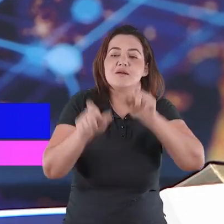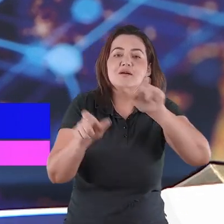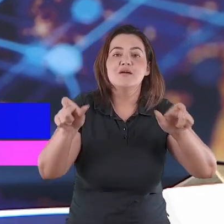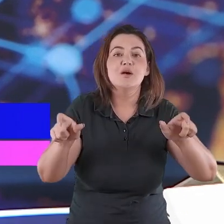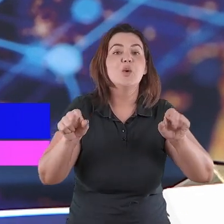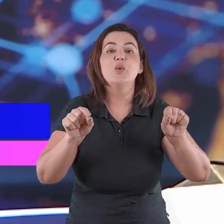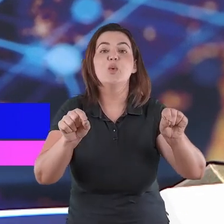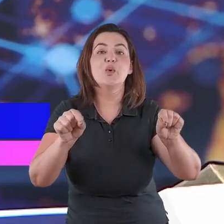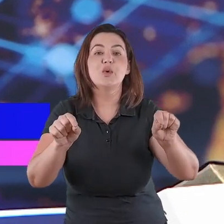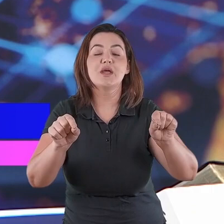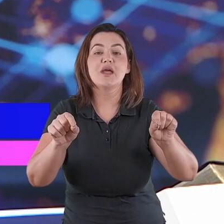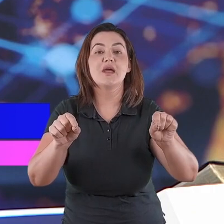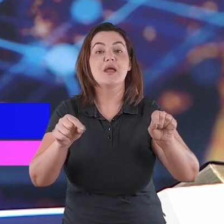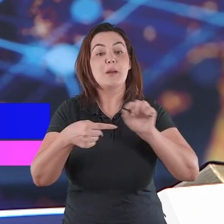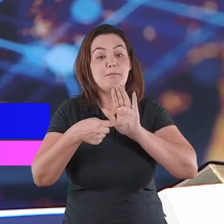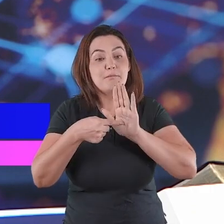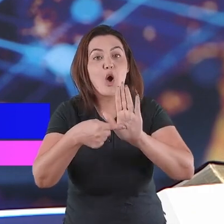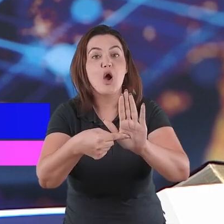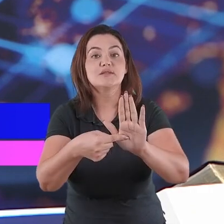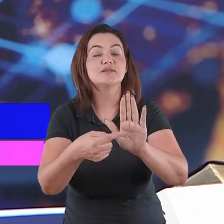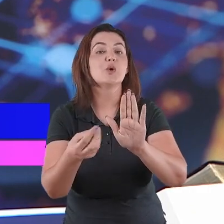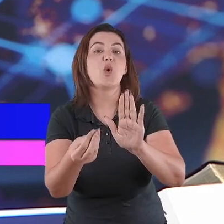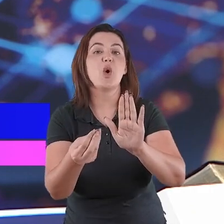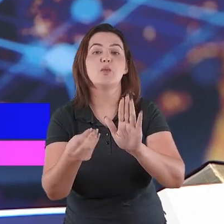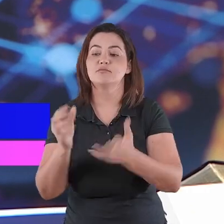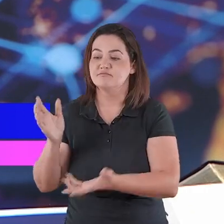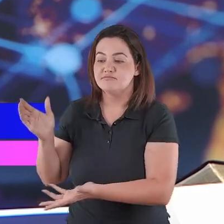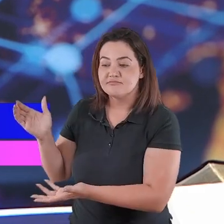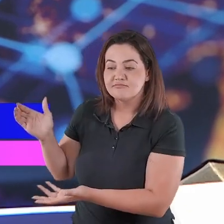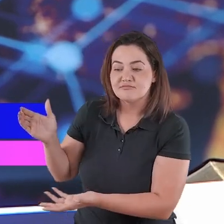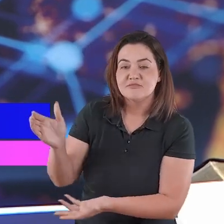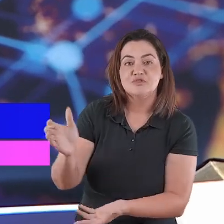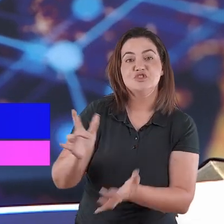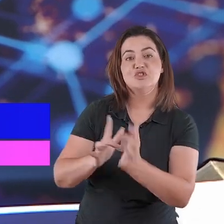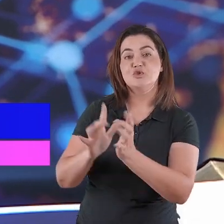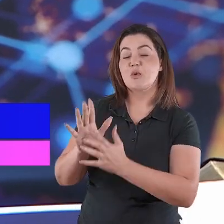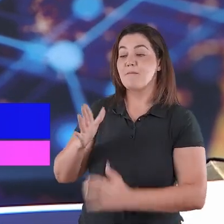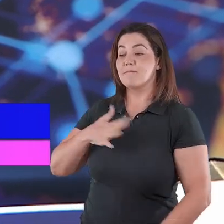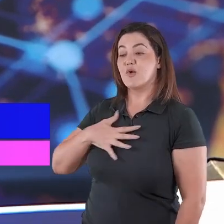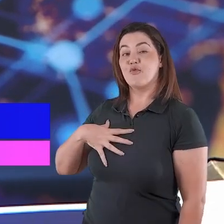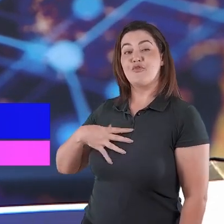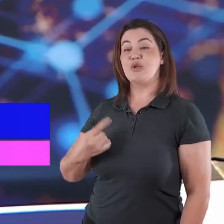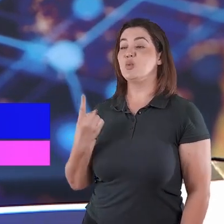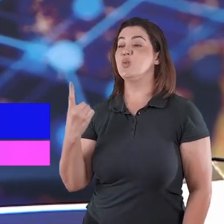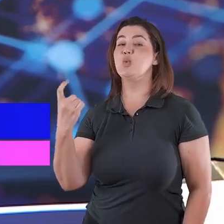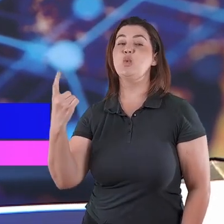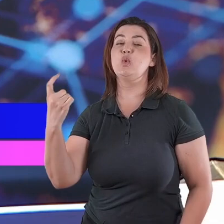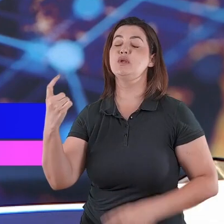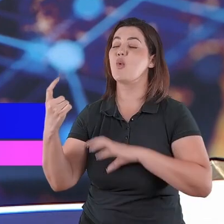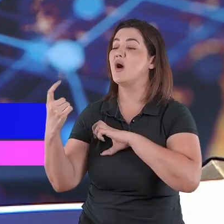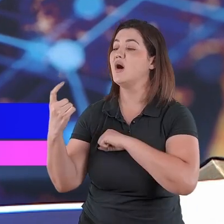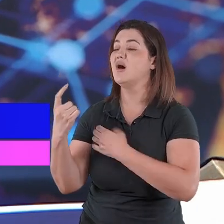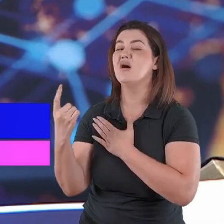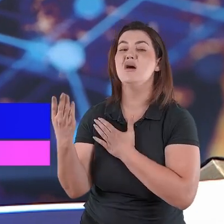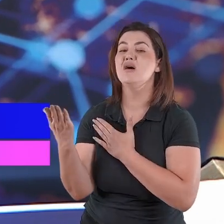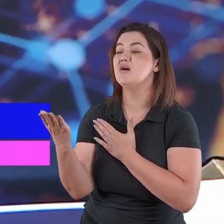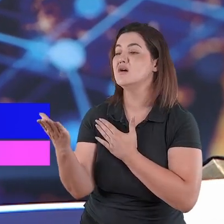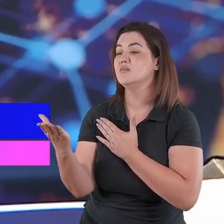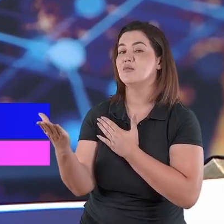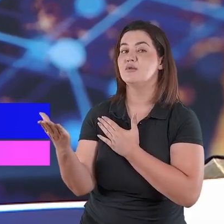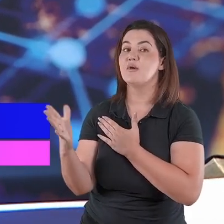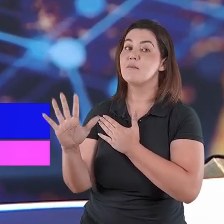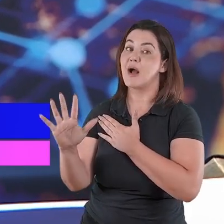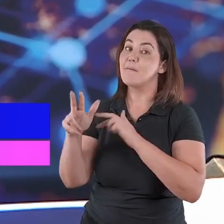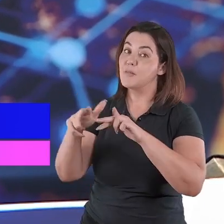demonstra, mas Ele vive esse amor. Porque é Ele mesmo que se encarna, que vem aqui para